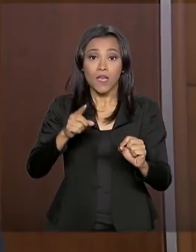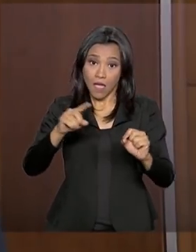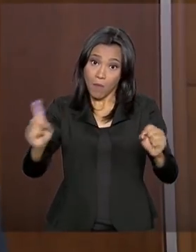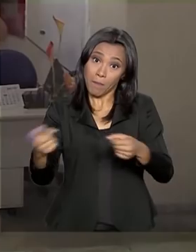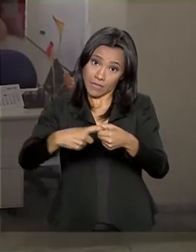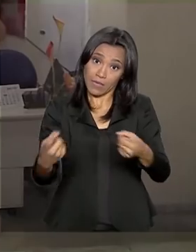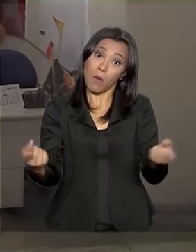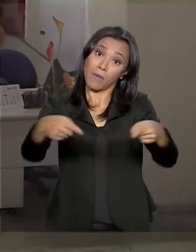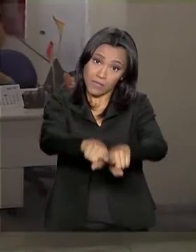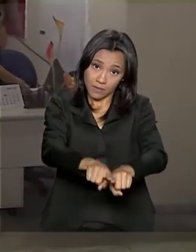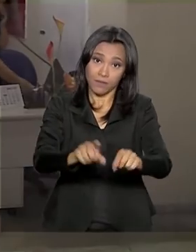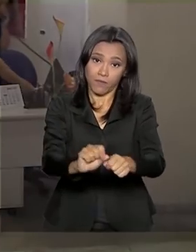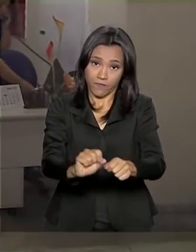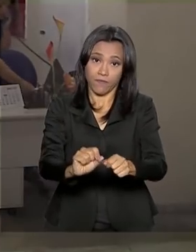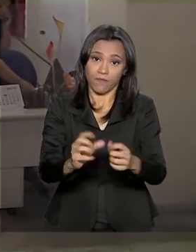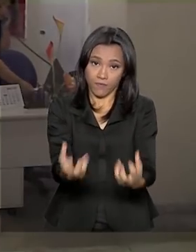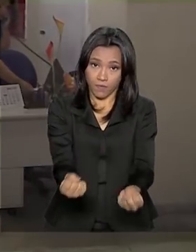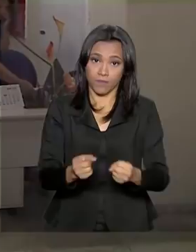parceria.